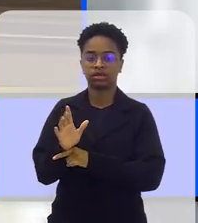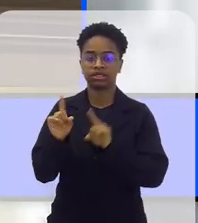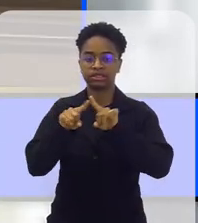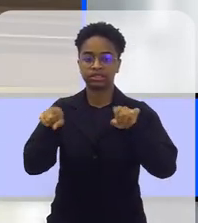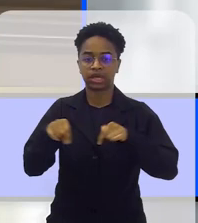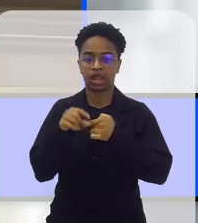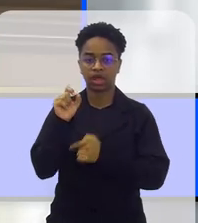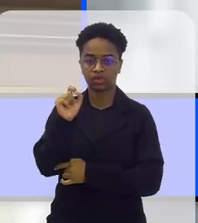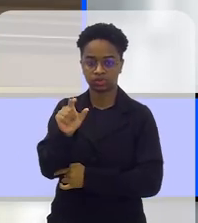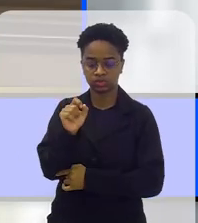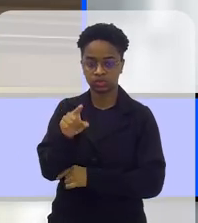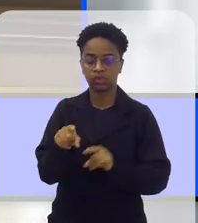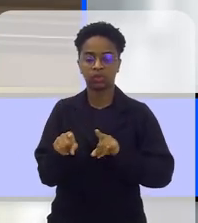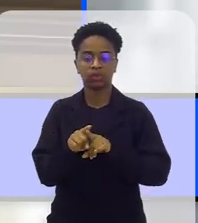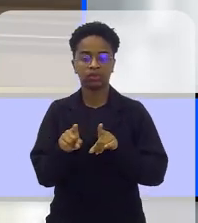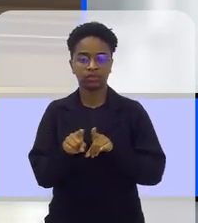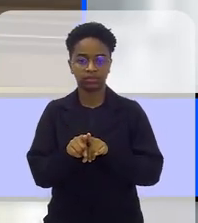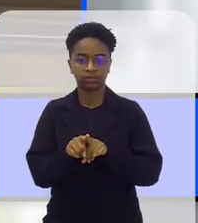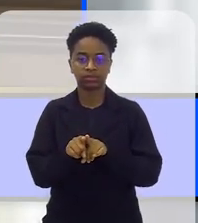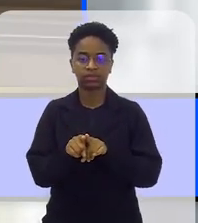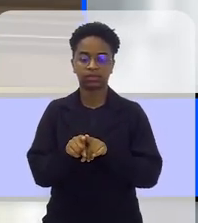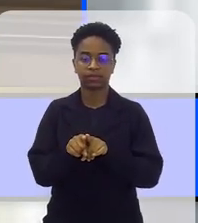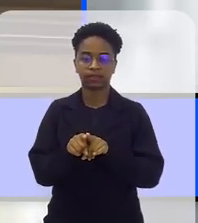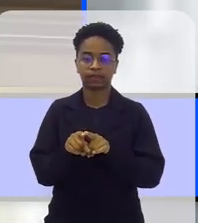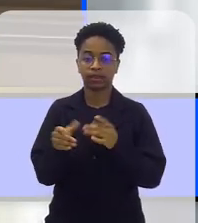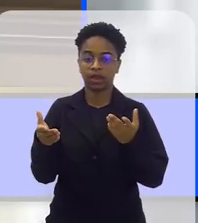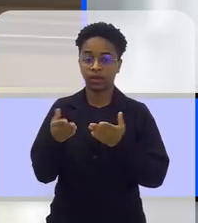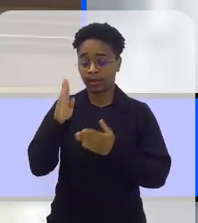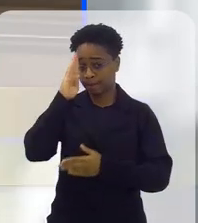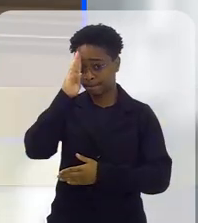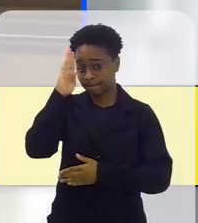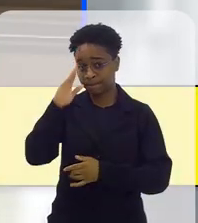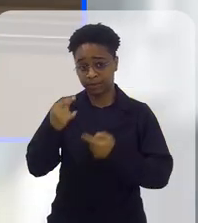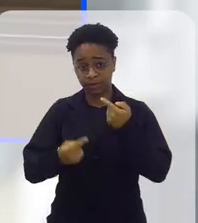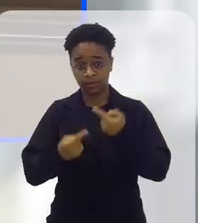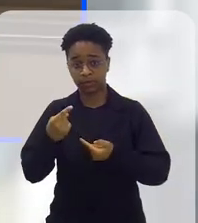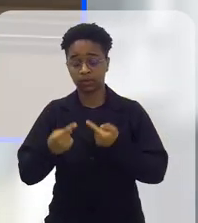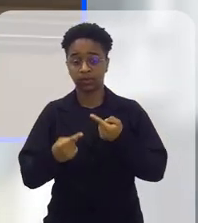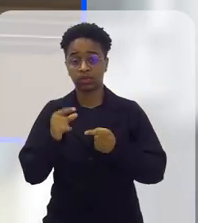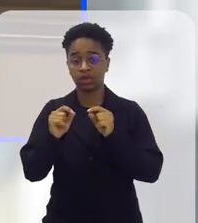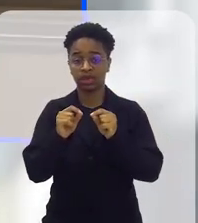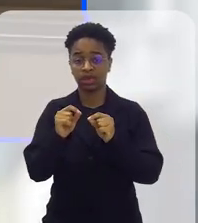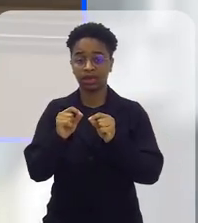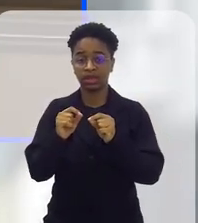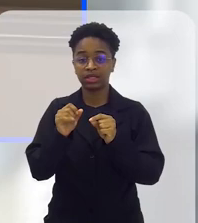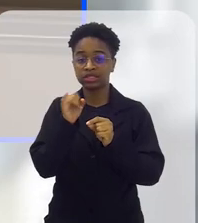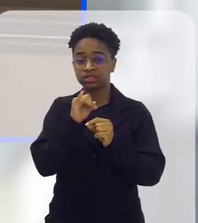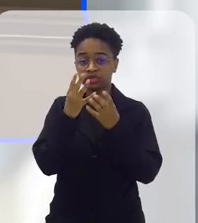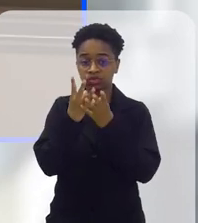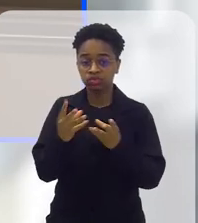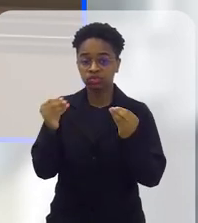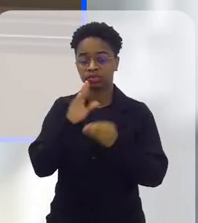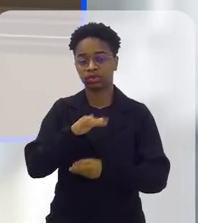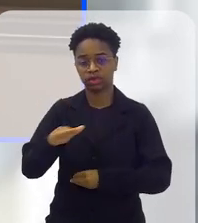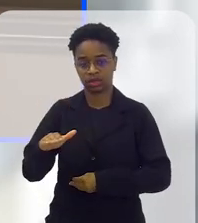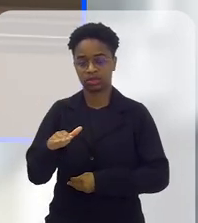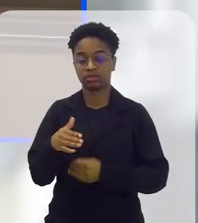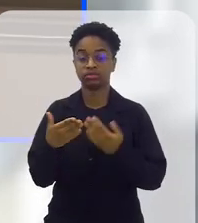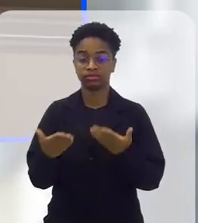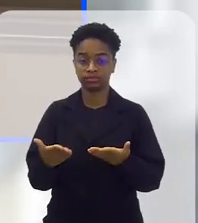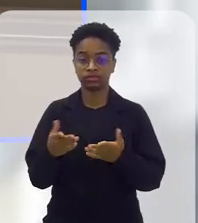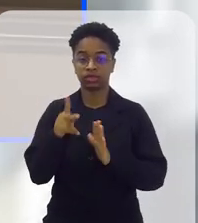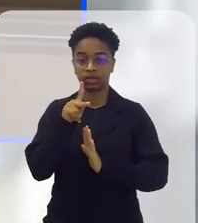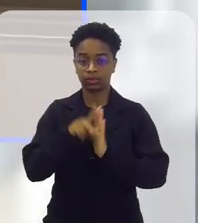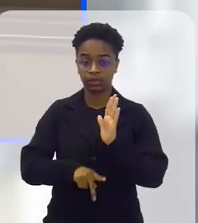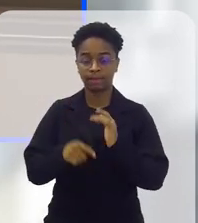da sala azul, e tem esse daí, que é uma das prioridades, que é da mãe desaparecida, que o nosso governo, vou ter um projeto